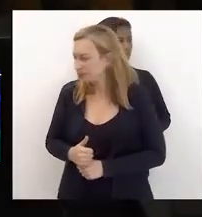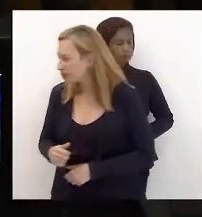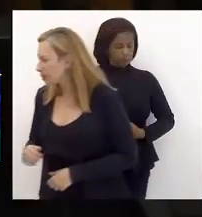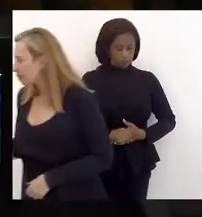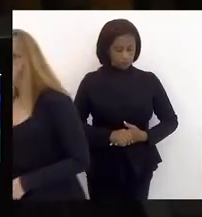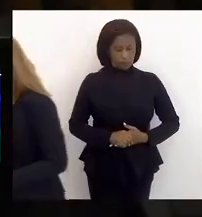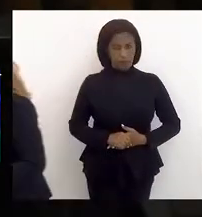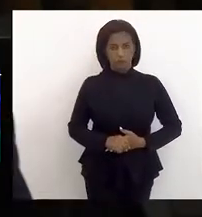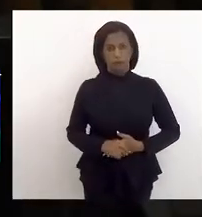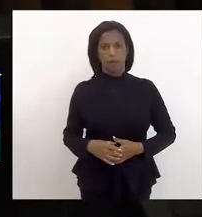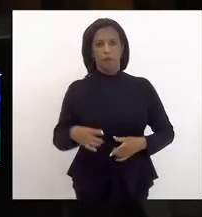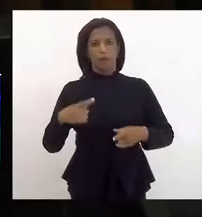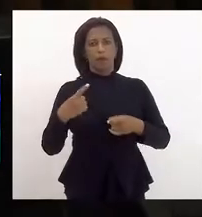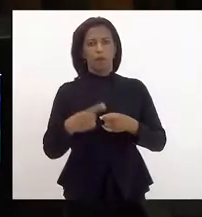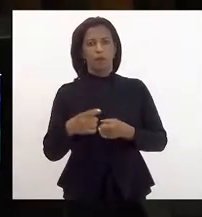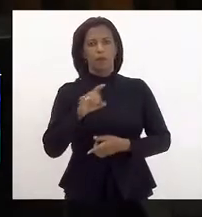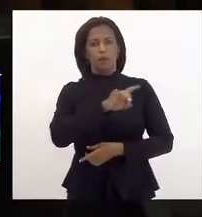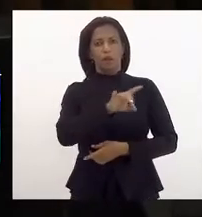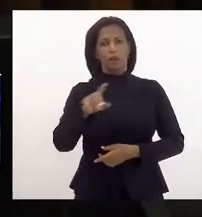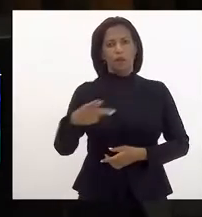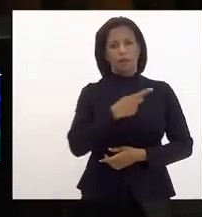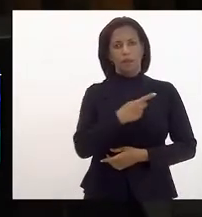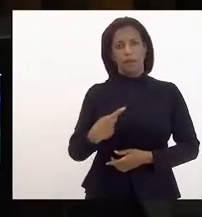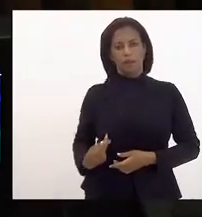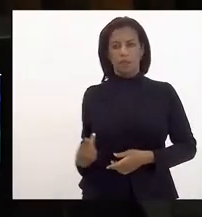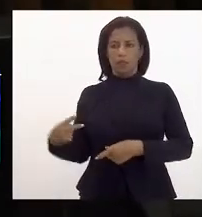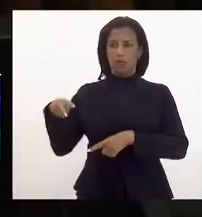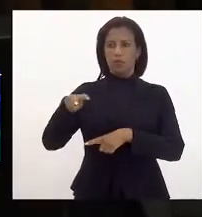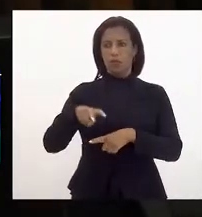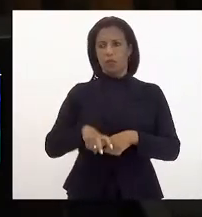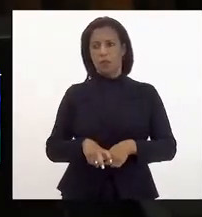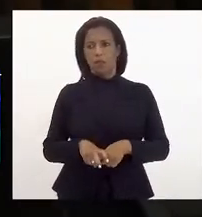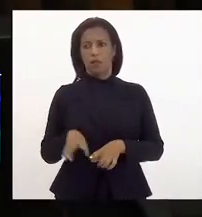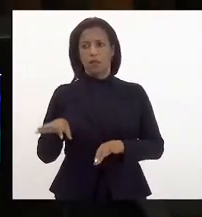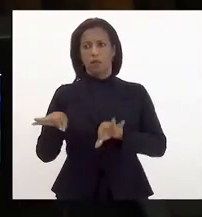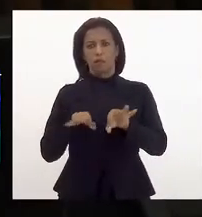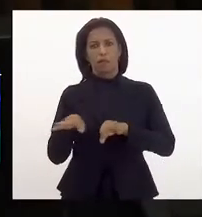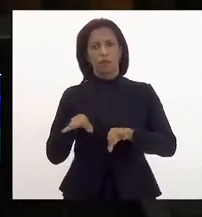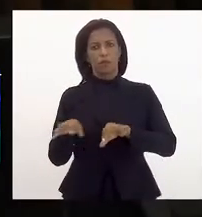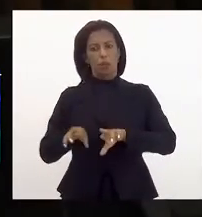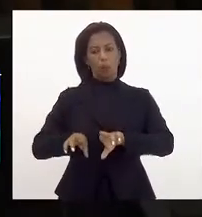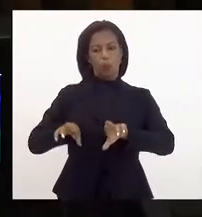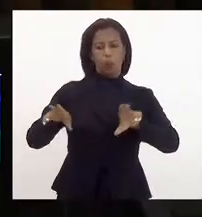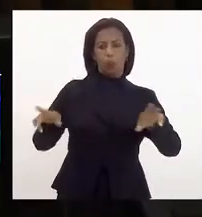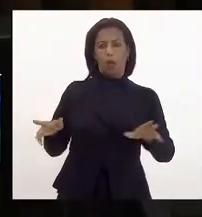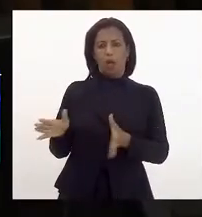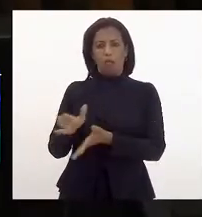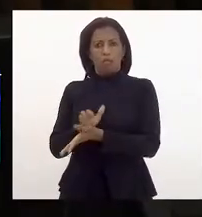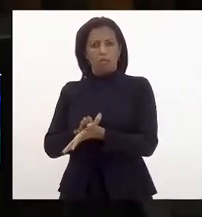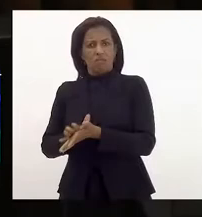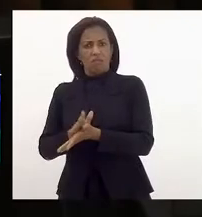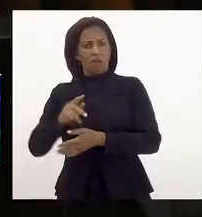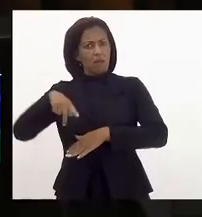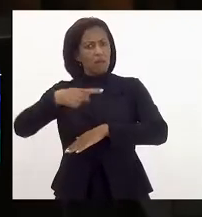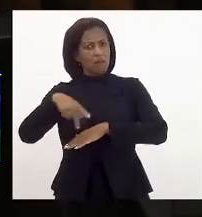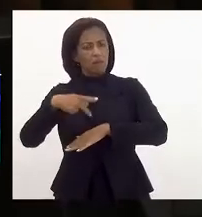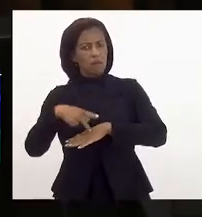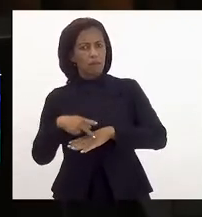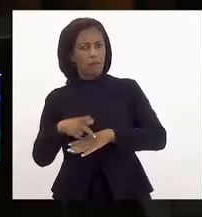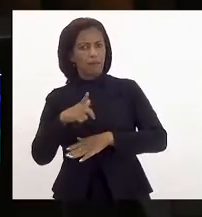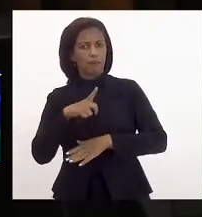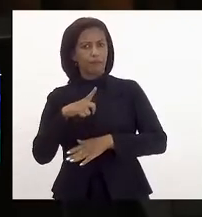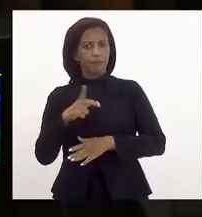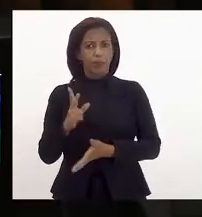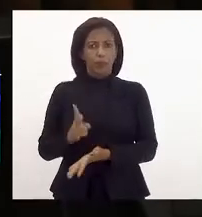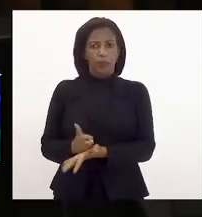presidente que senta na cadeira faz um plano distinto. Nada desse país tem